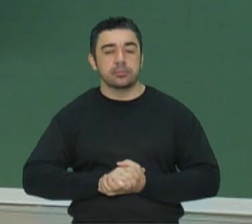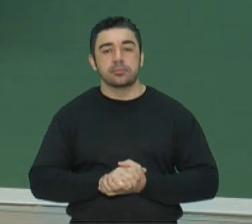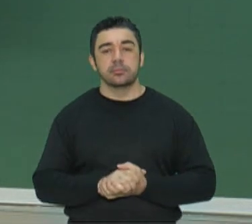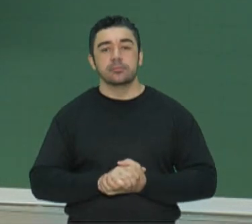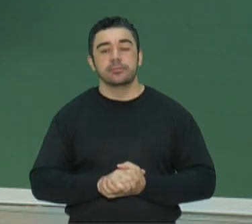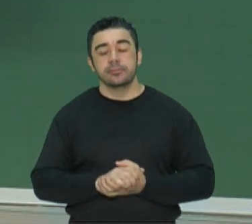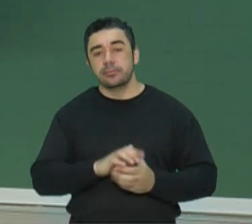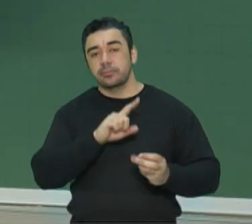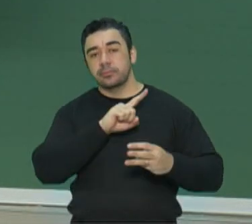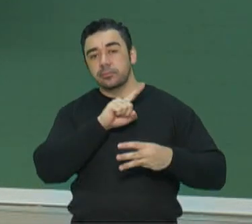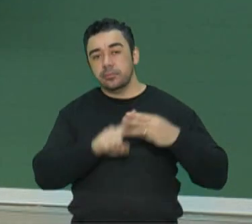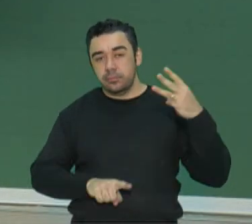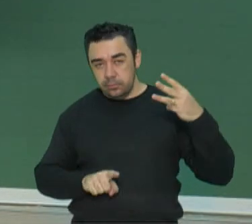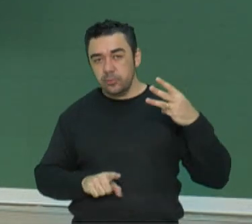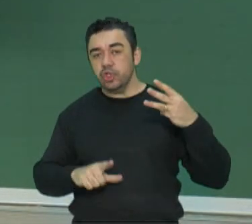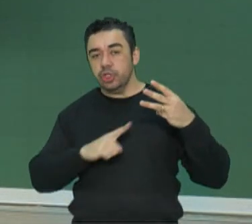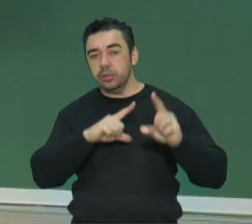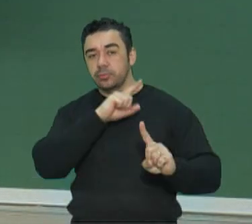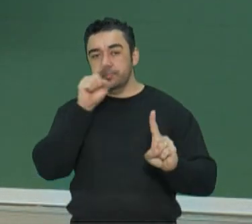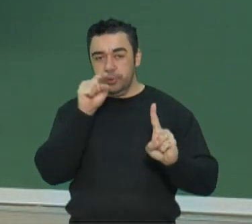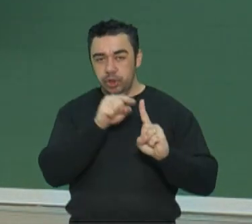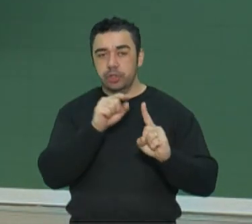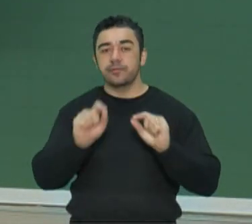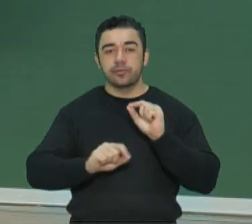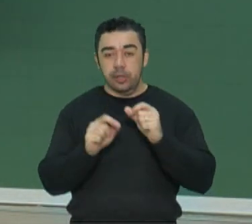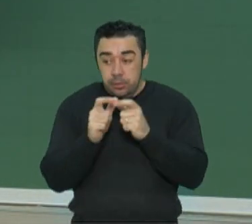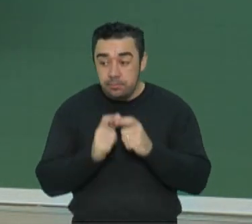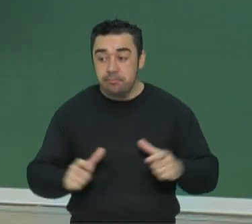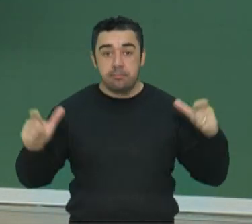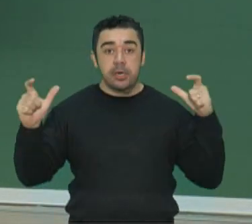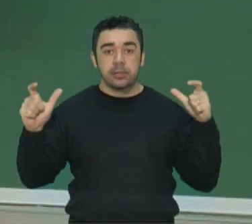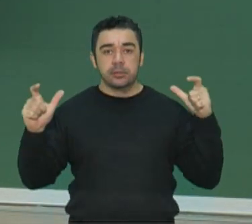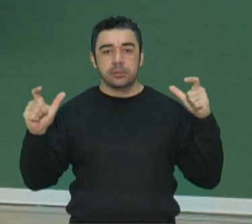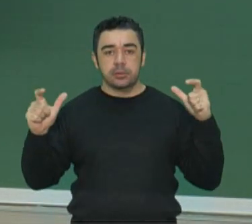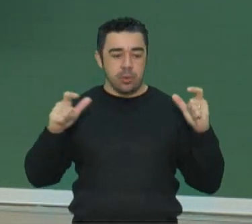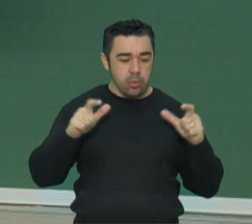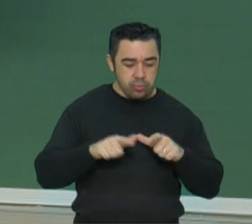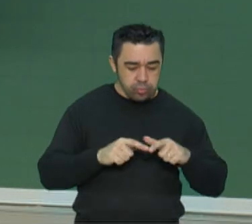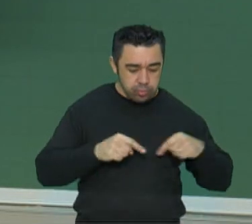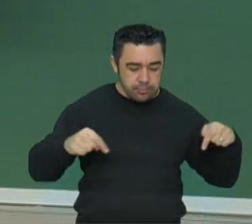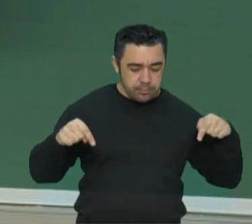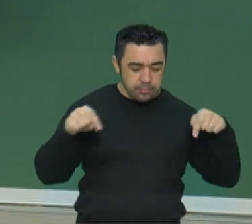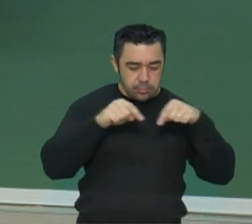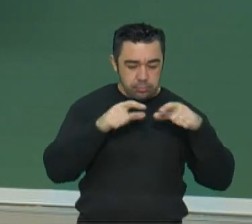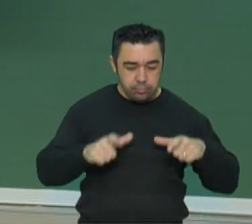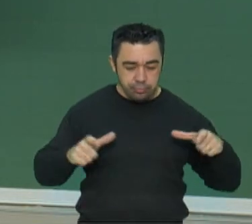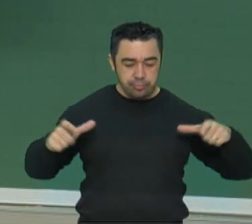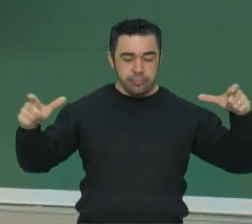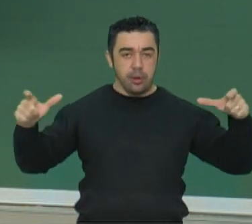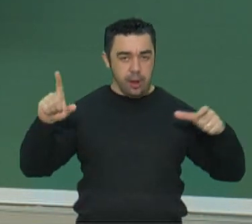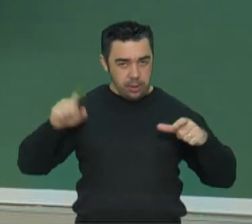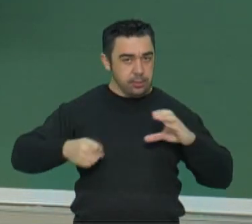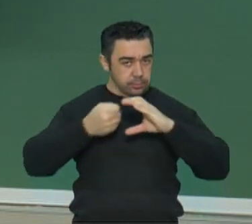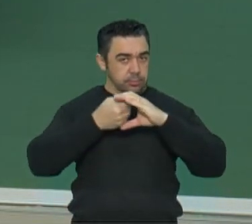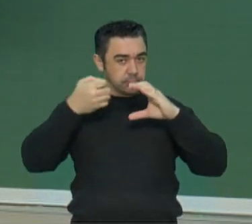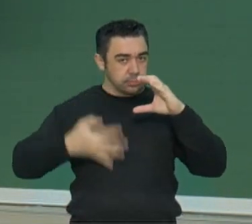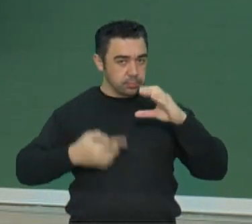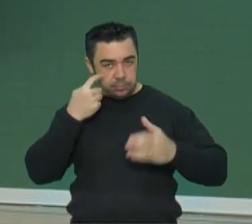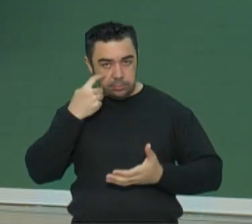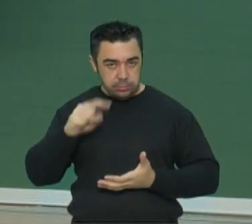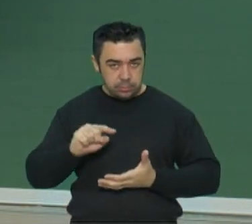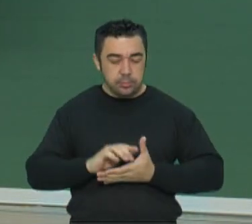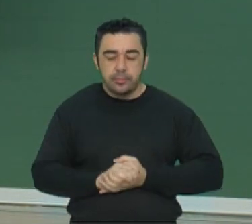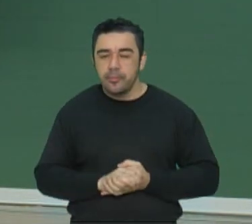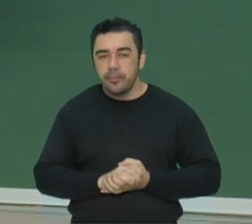Os três tinham objetivos de expansão territorial. Os três países, expansão territorial como característica, a gente viu isso.